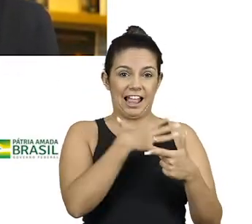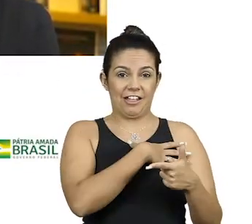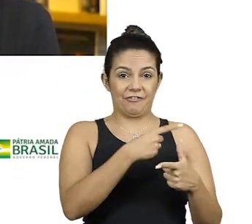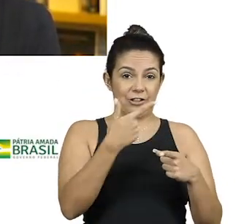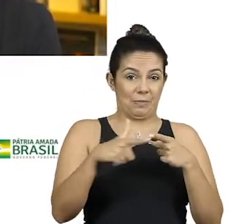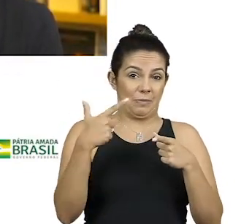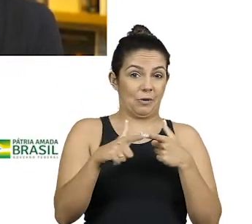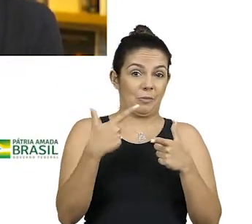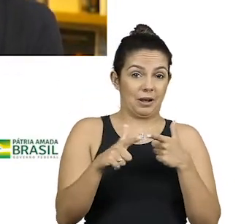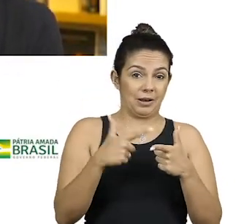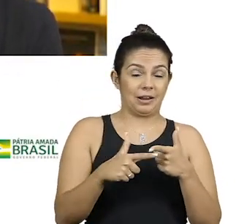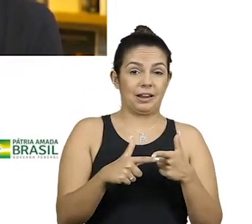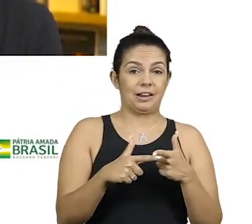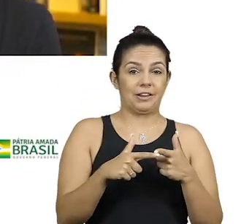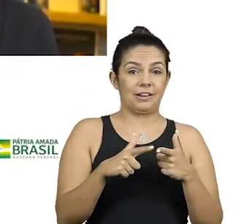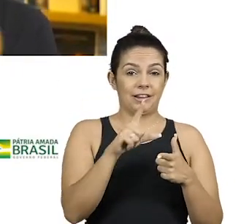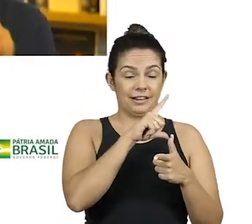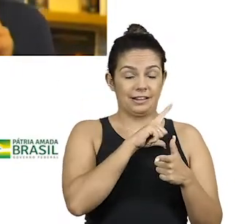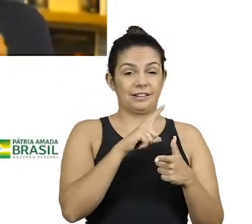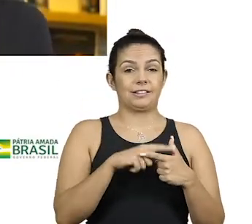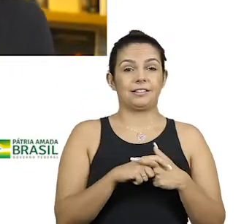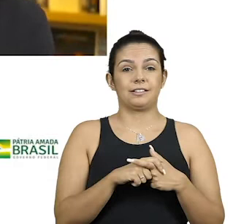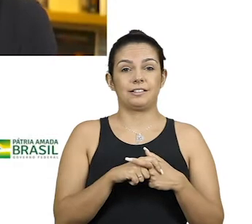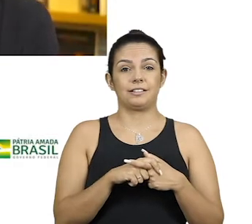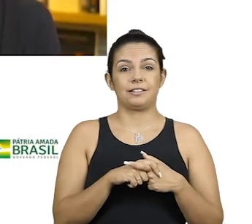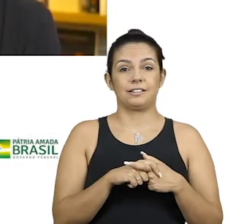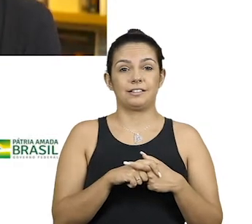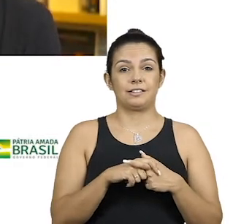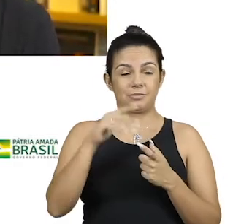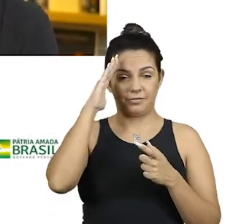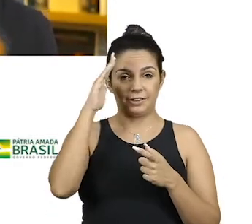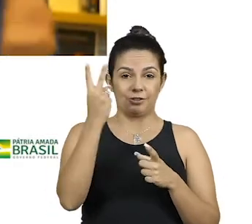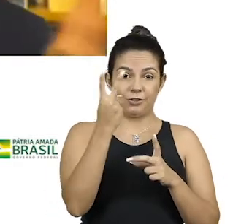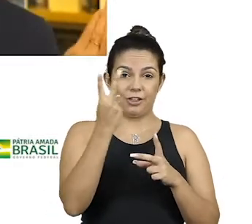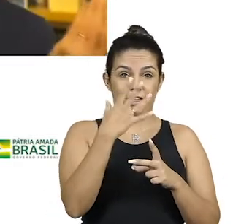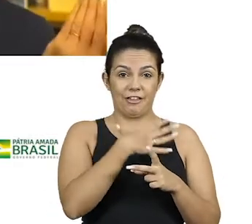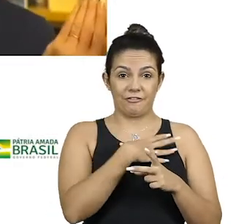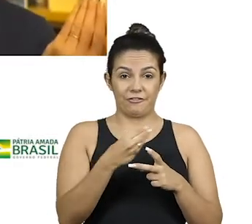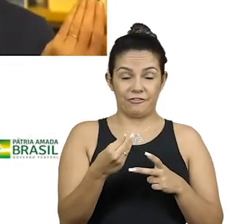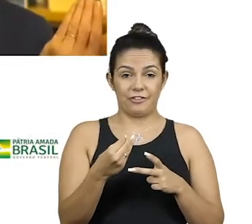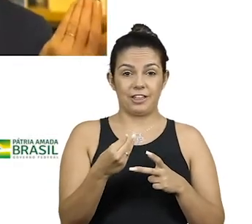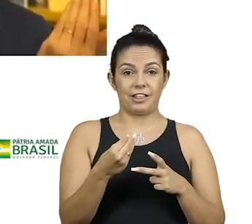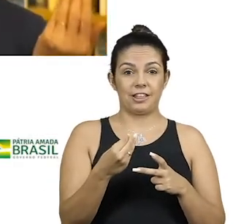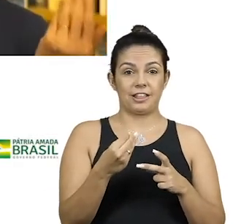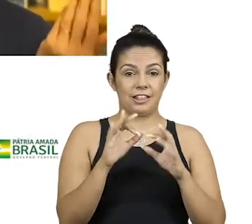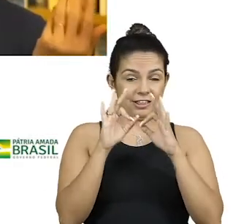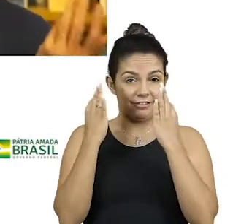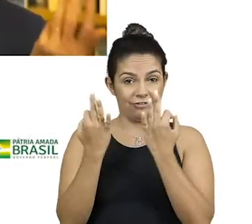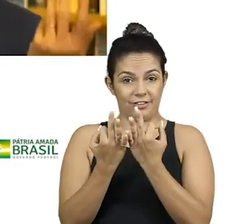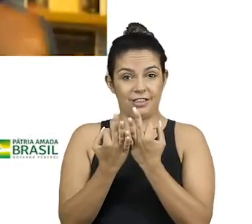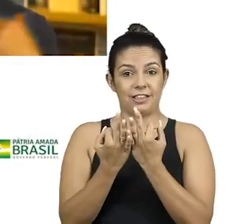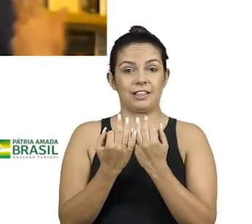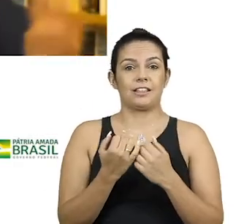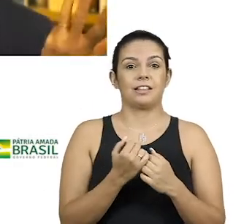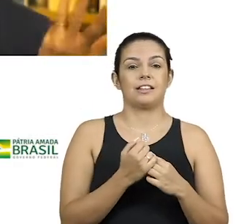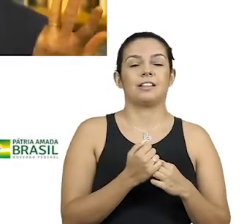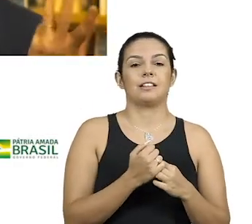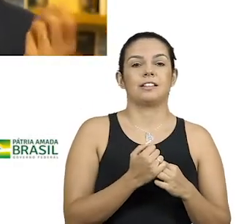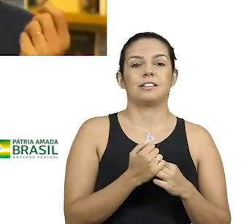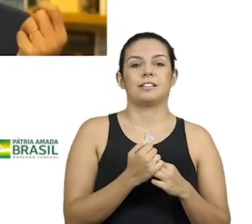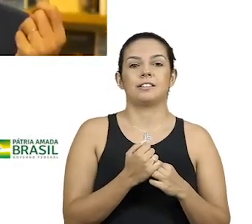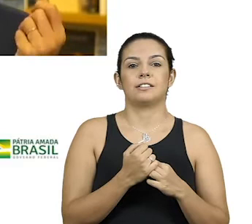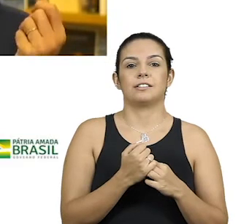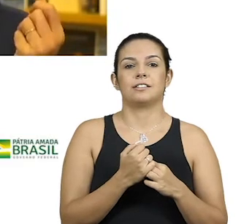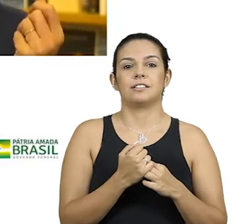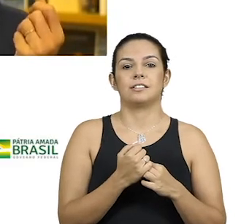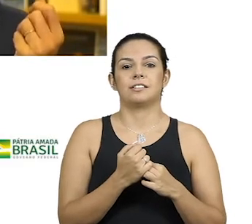A família, nesse sentido, gente tem que falar, principalmente, as duas filhas. A parte da família da Aracir era mais